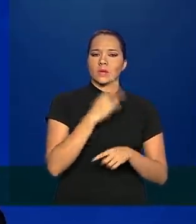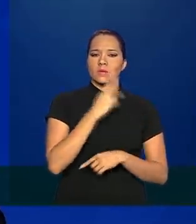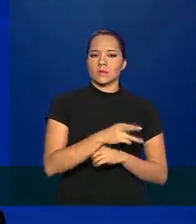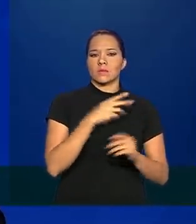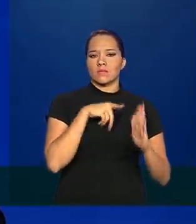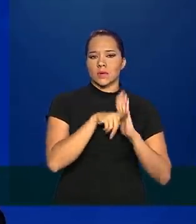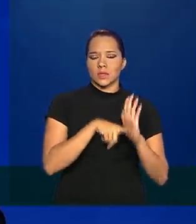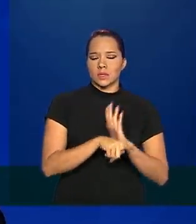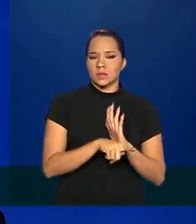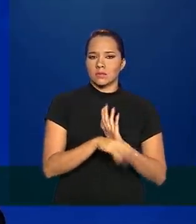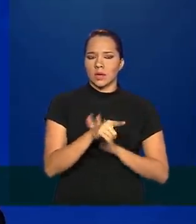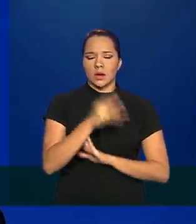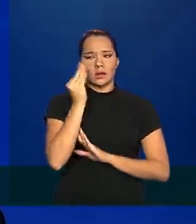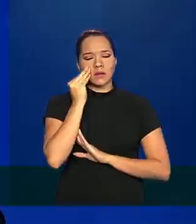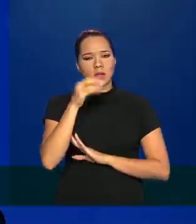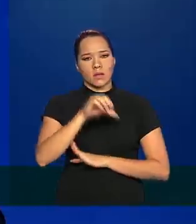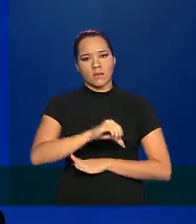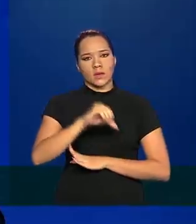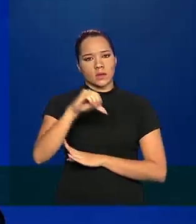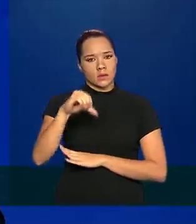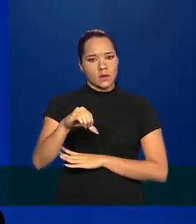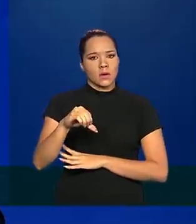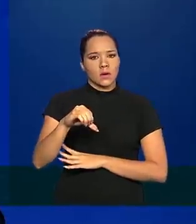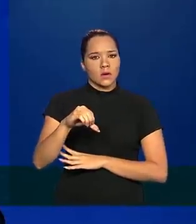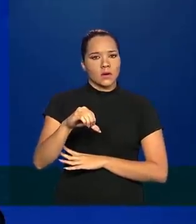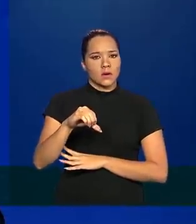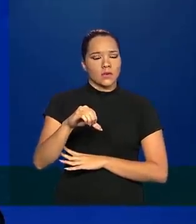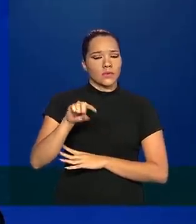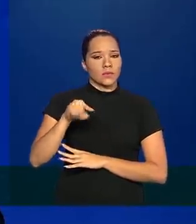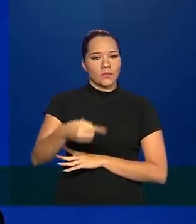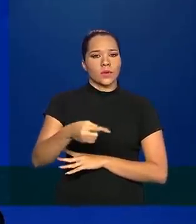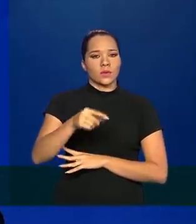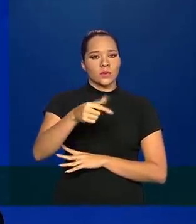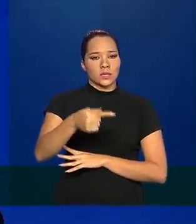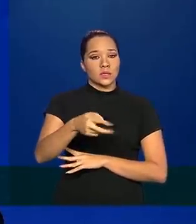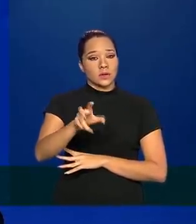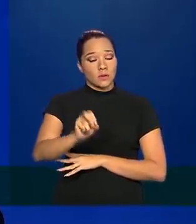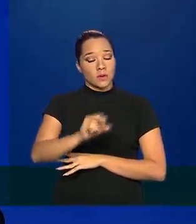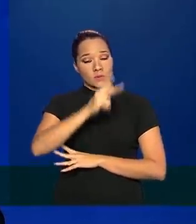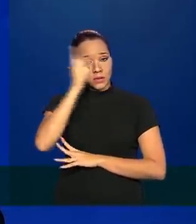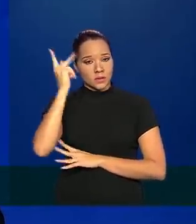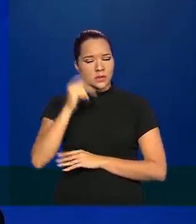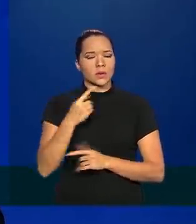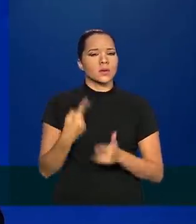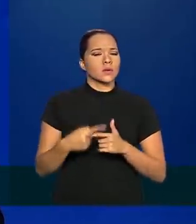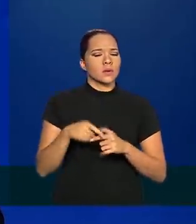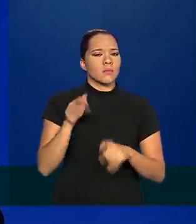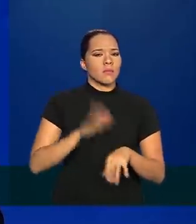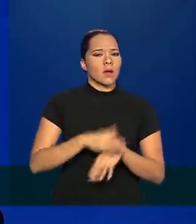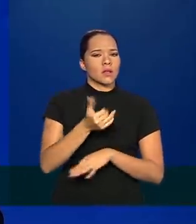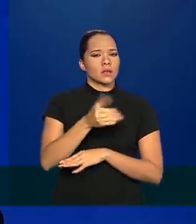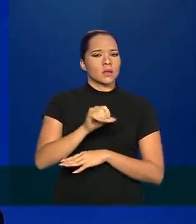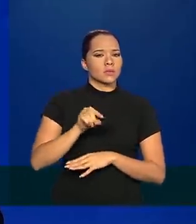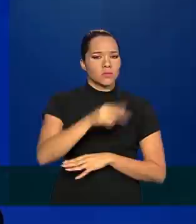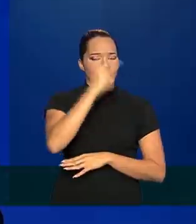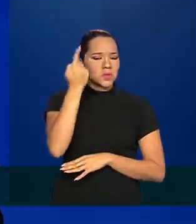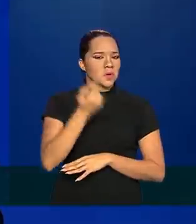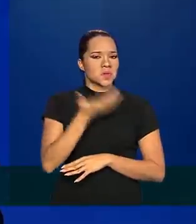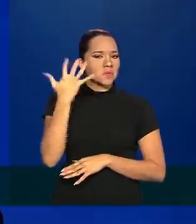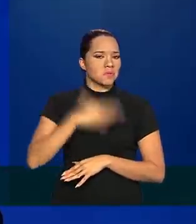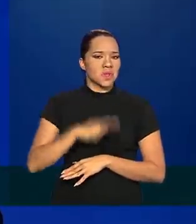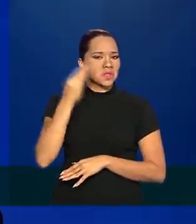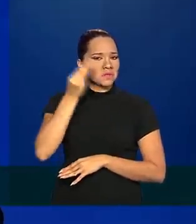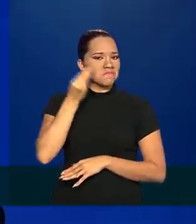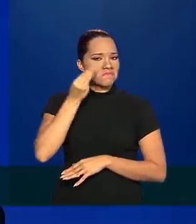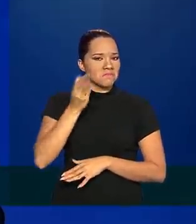pesquisa? A expectativa era testar 99.750 pessoas. Por que mais de 10 mil pessoas deixaram de ser